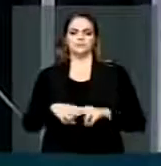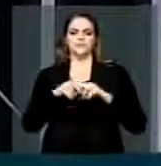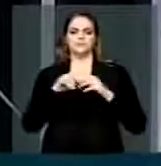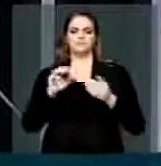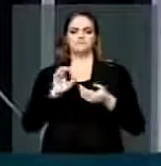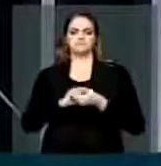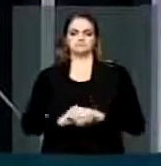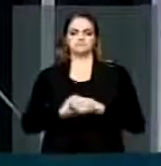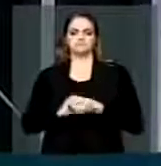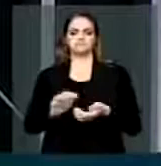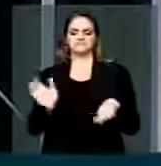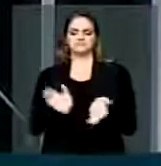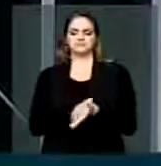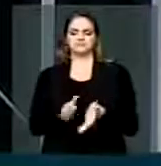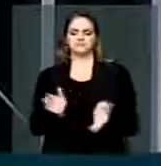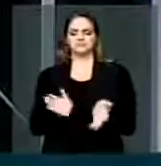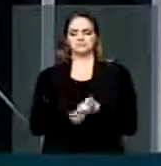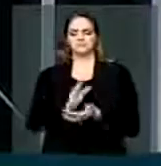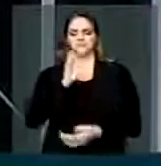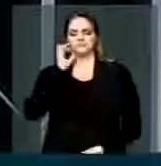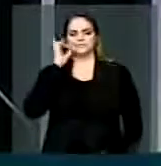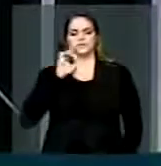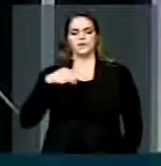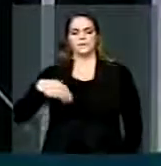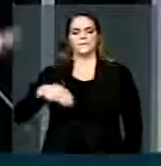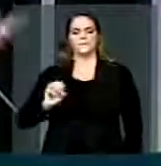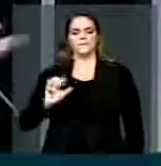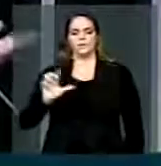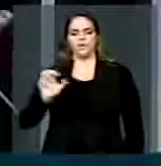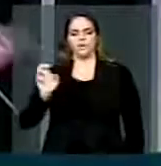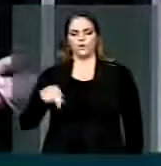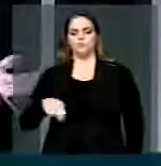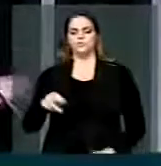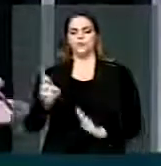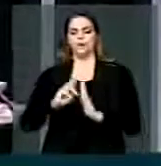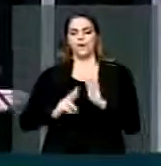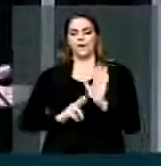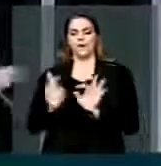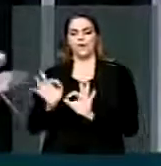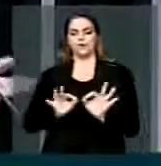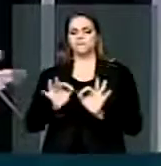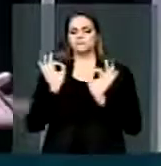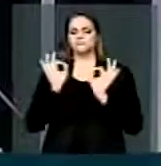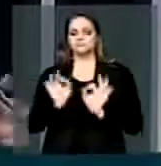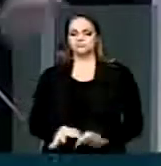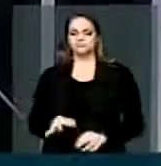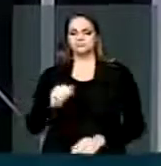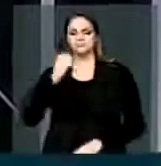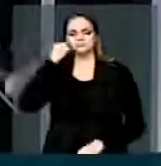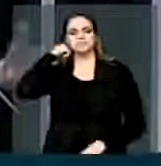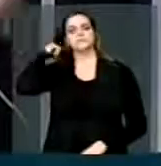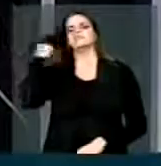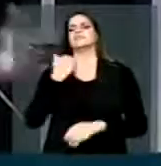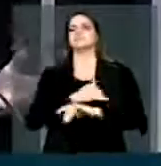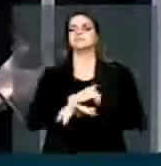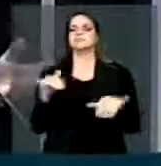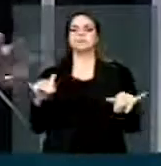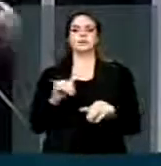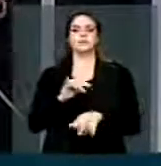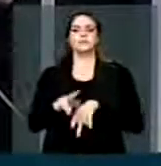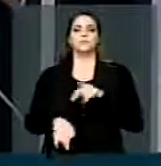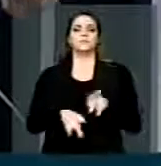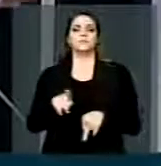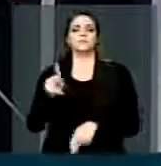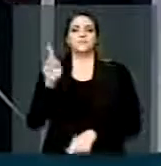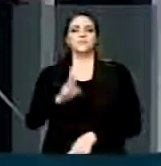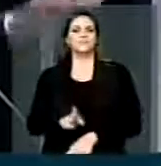ter feito um relatório da forma justa e dizer para a imprensa brasileira, para o povo brasileiro, não é verdade